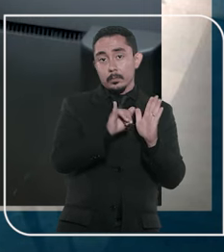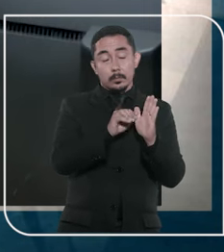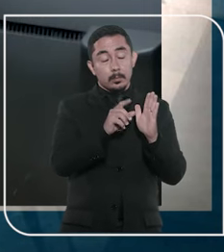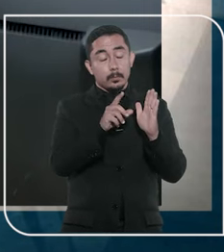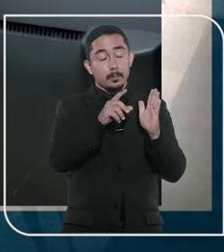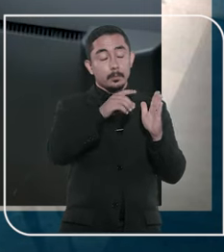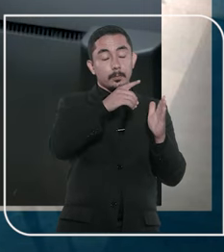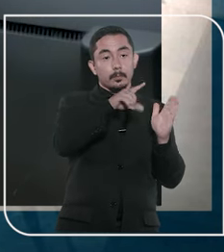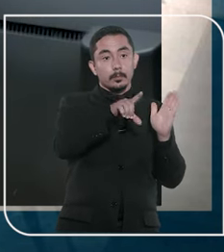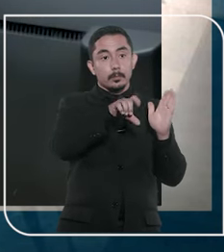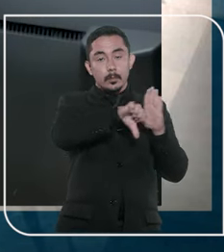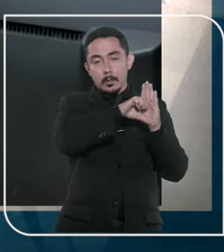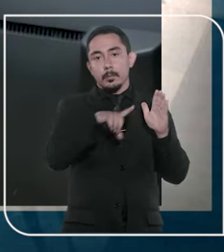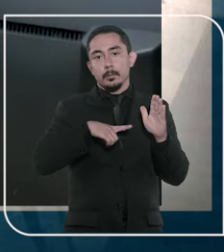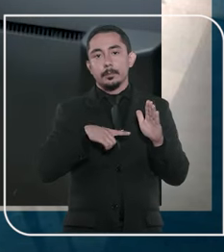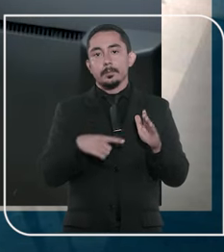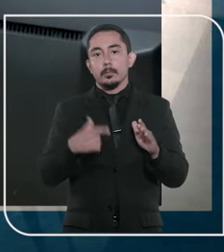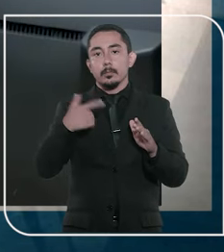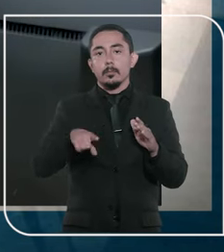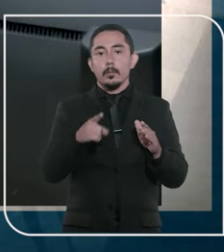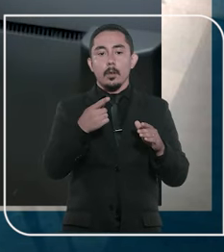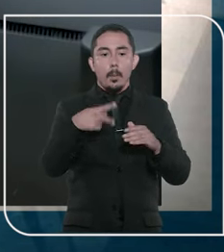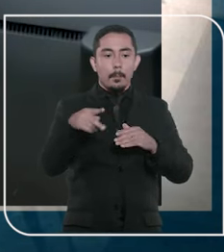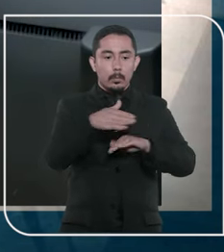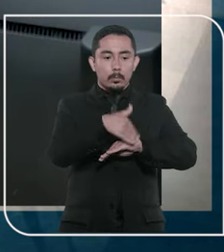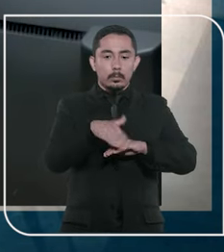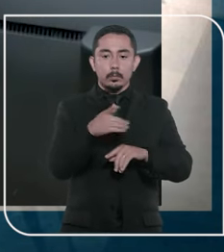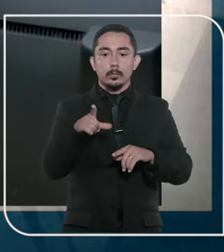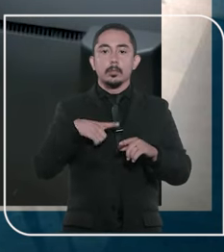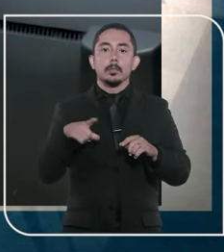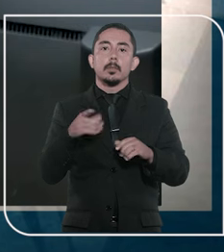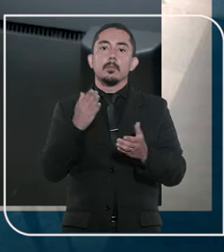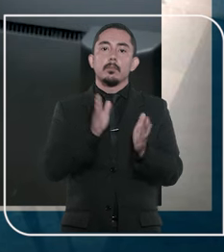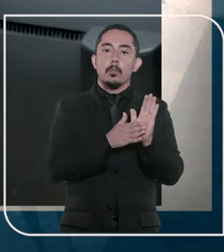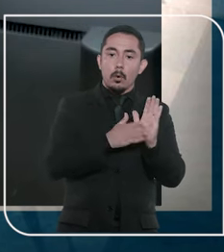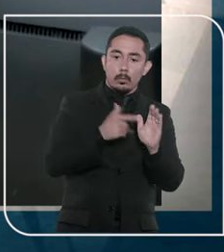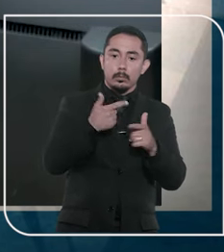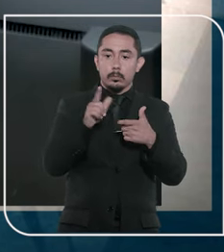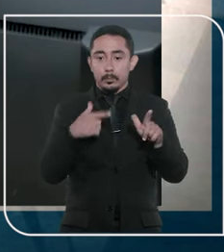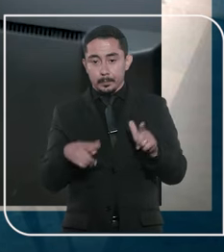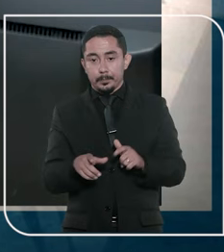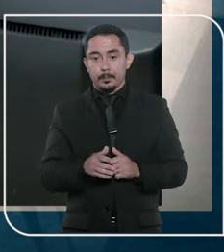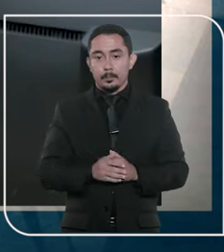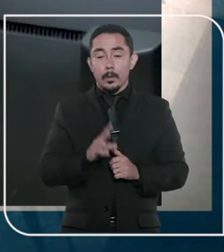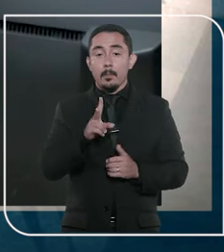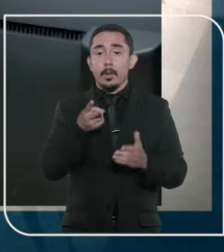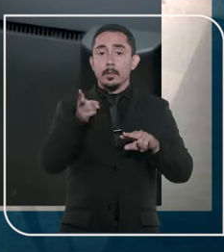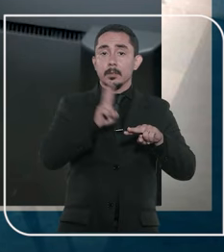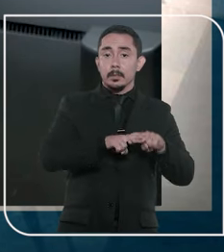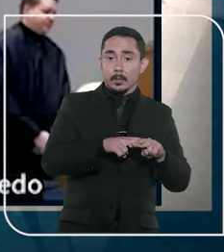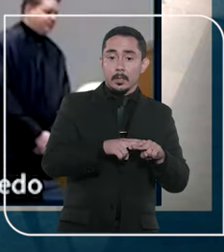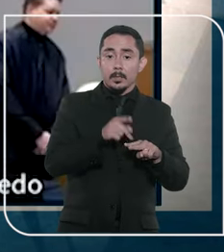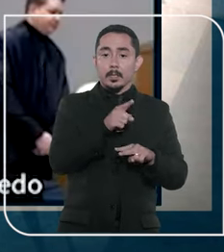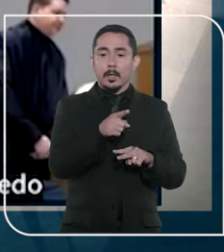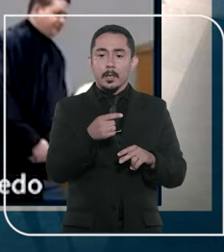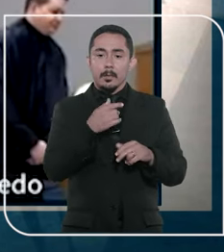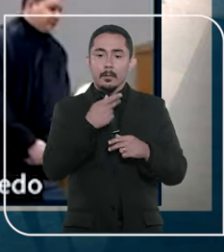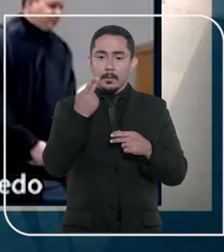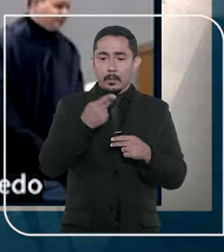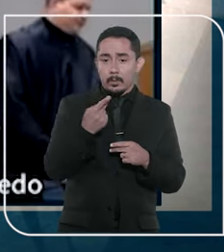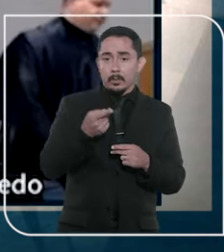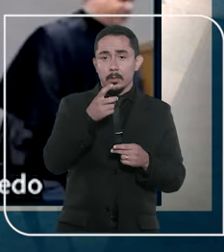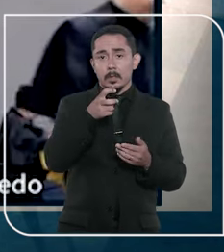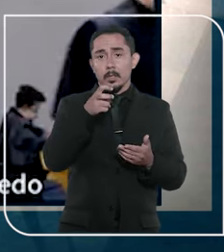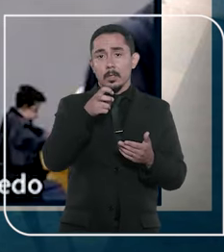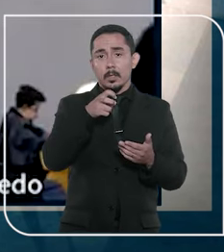ilícitos, o que legitimou a busca pessoal em via pública e assegurou a legalidade das provas obtidas. Quanto à